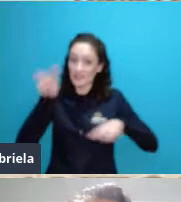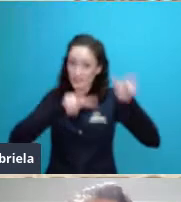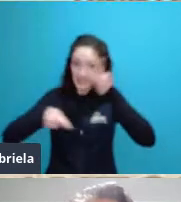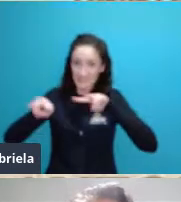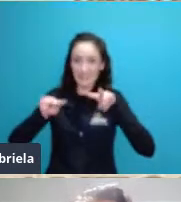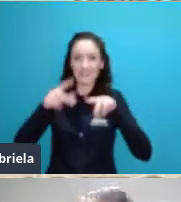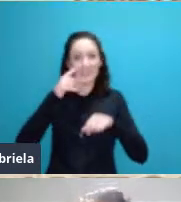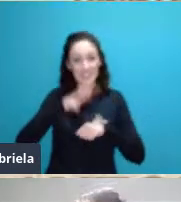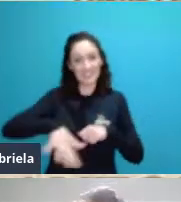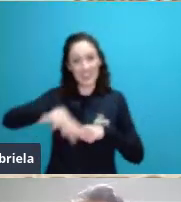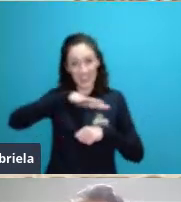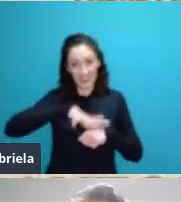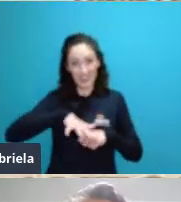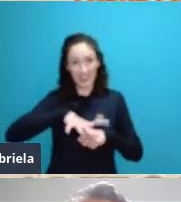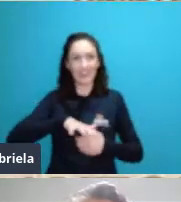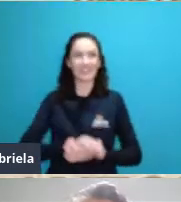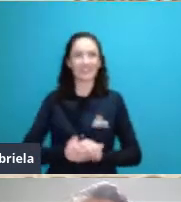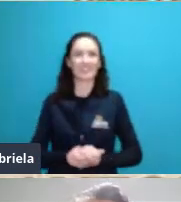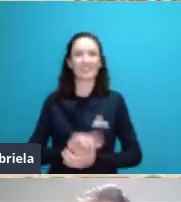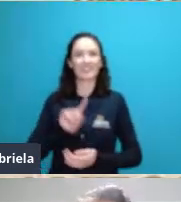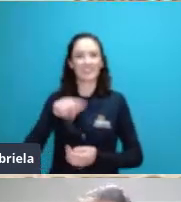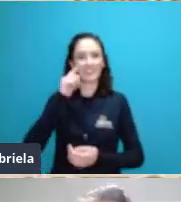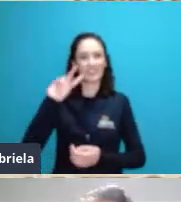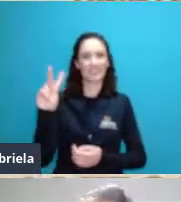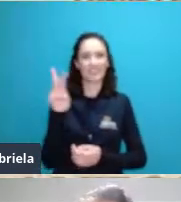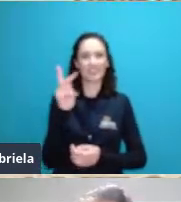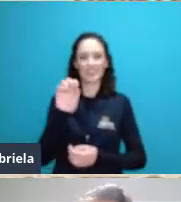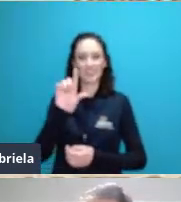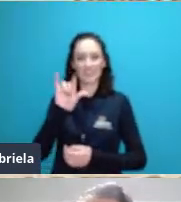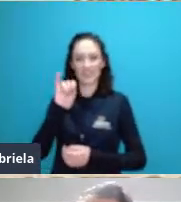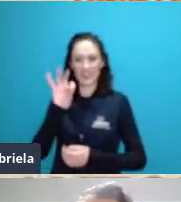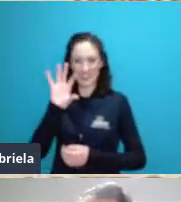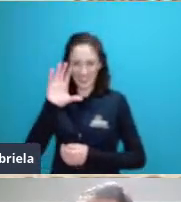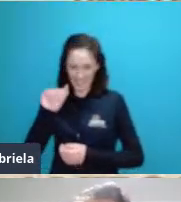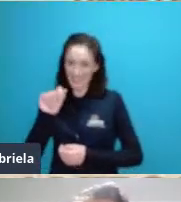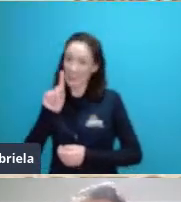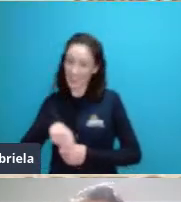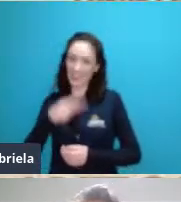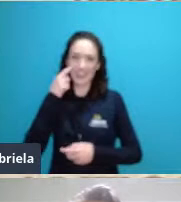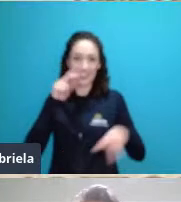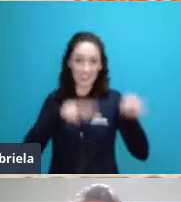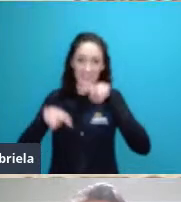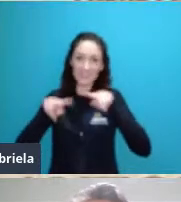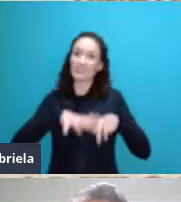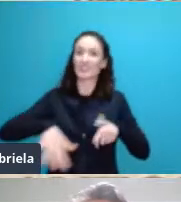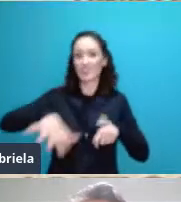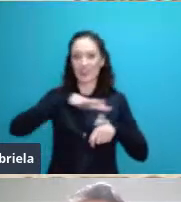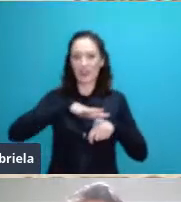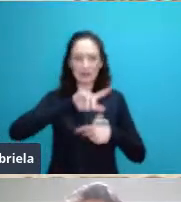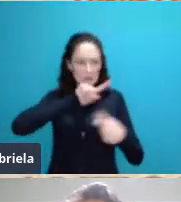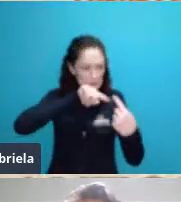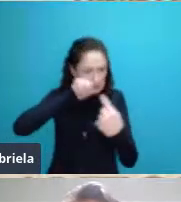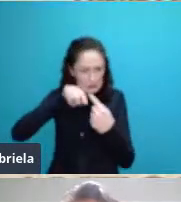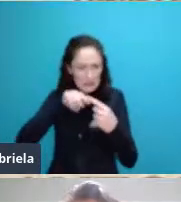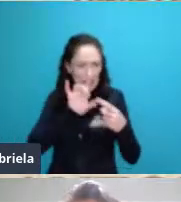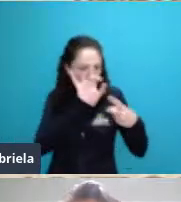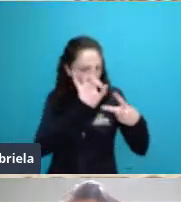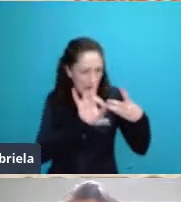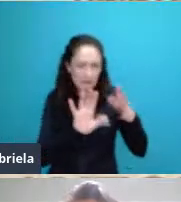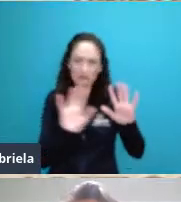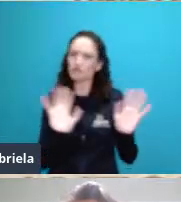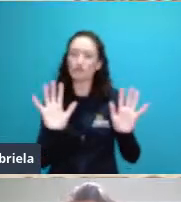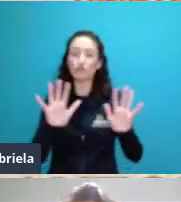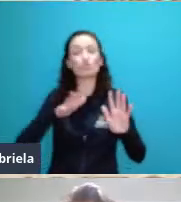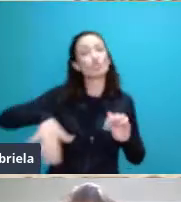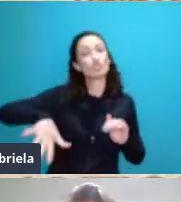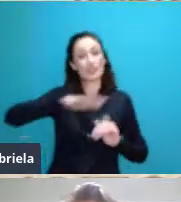a visão holística que ele propôs vamos analisar então o todo e não as suas partes separadamente isso foi muito importante